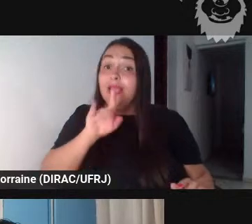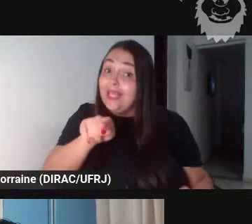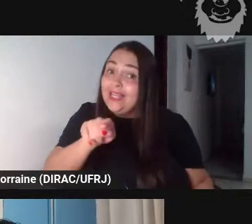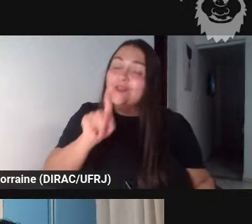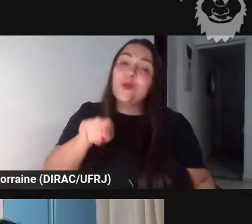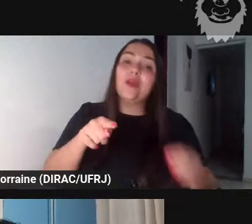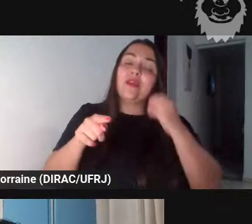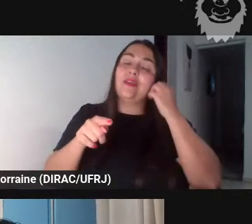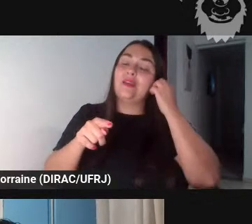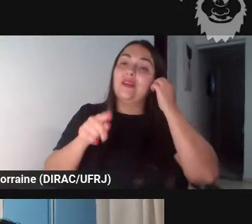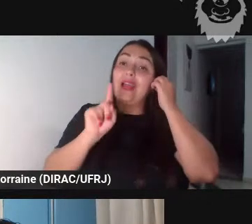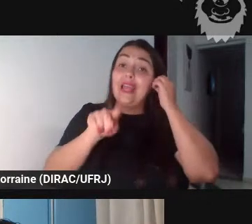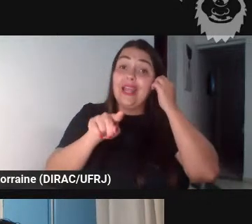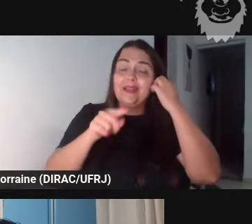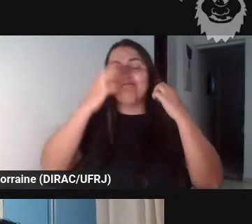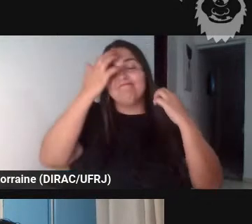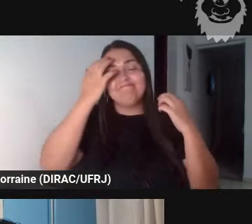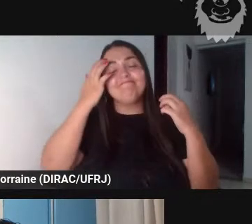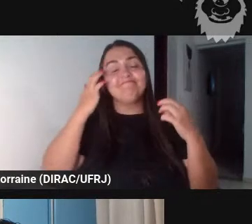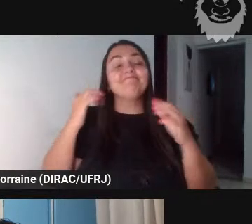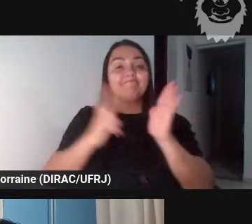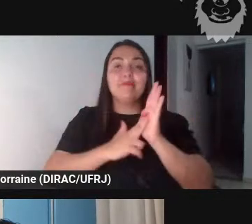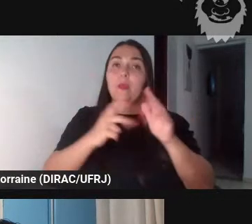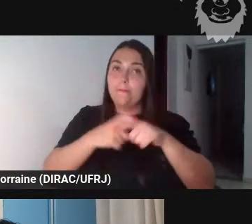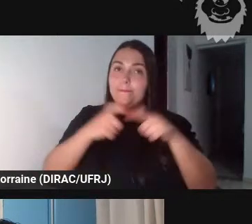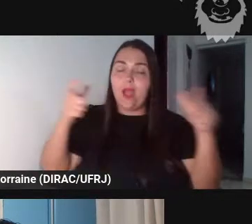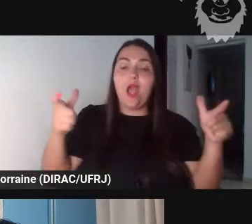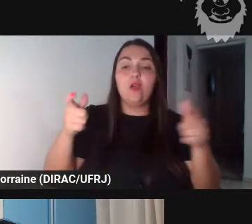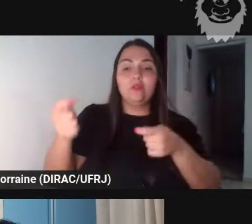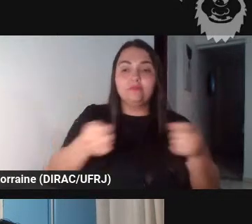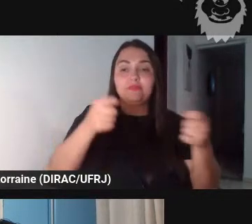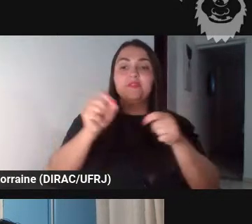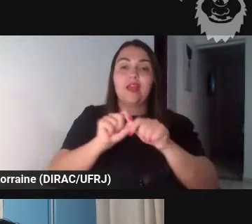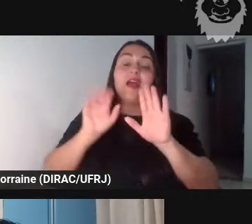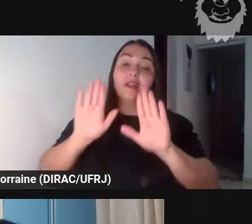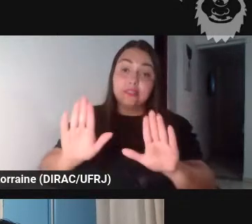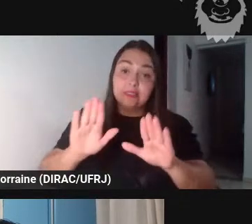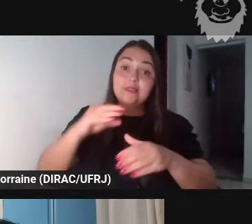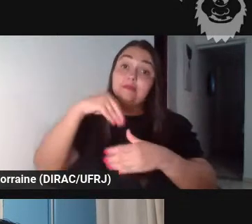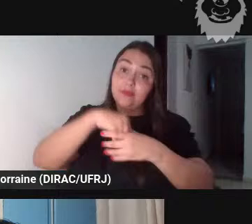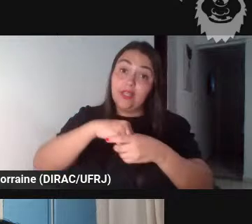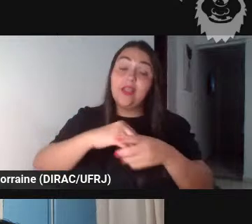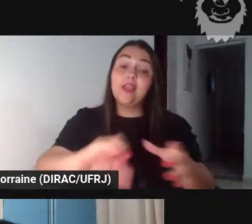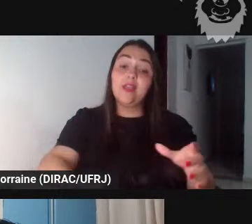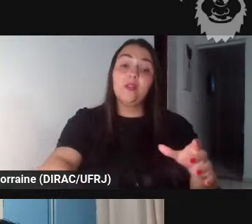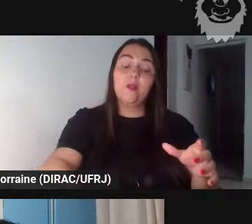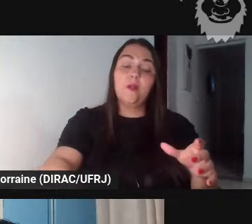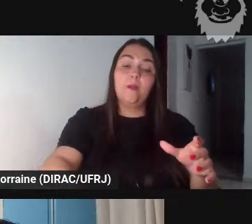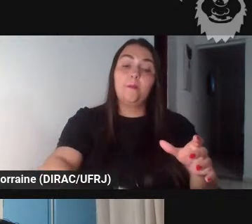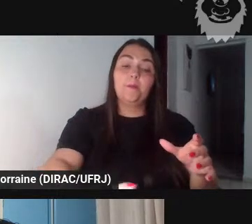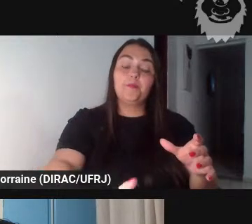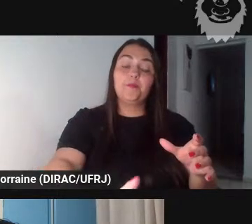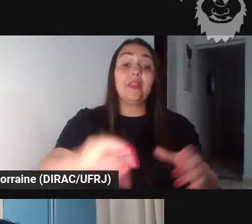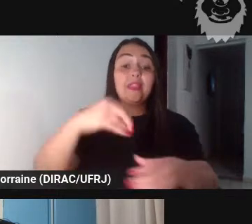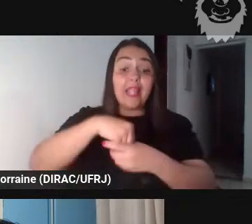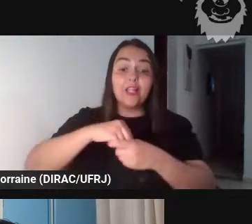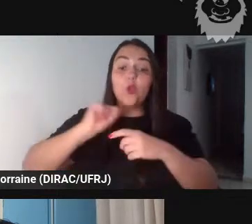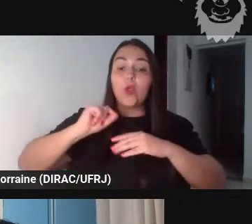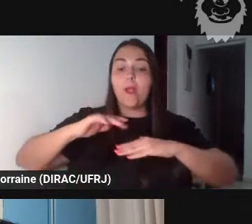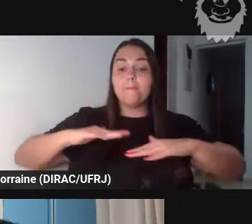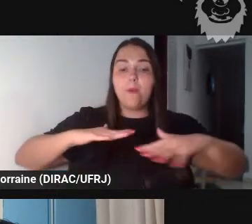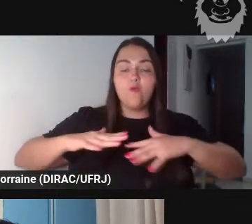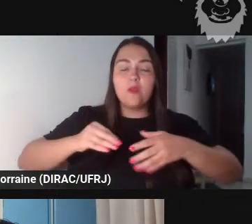prática vigente permanentemente né nessa nesse movimento de